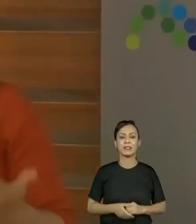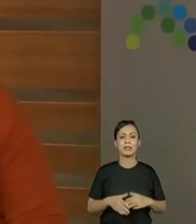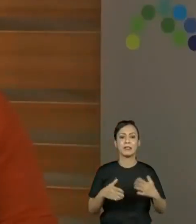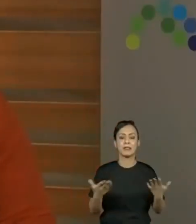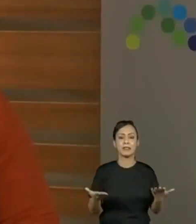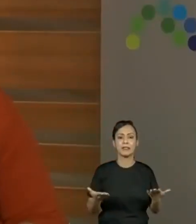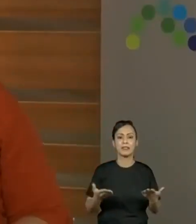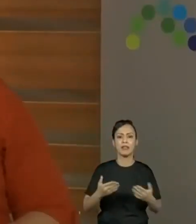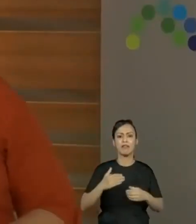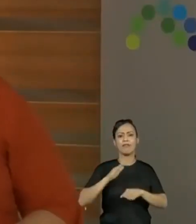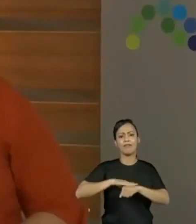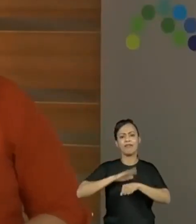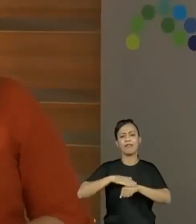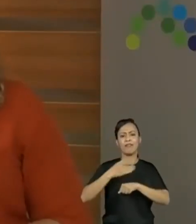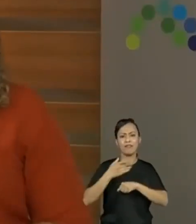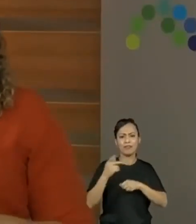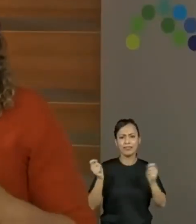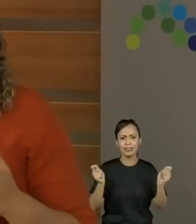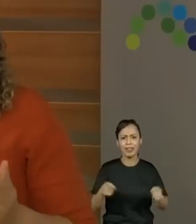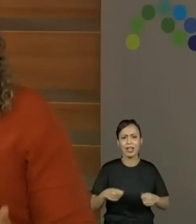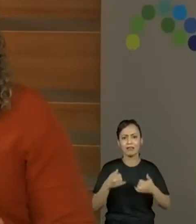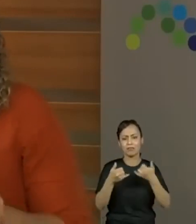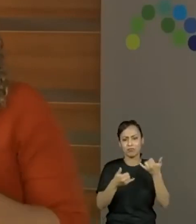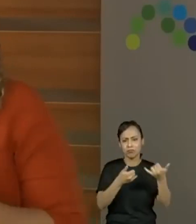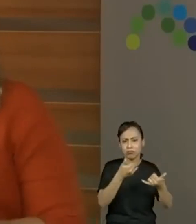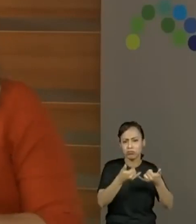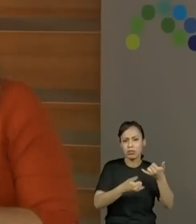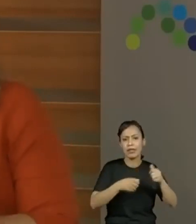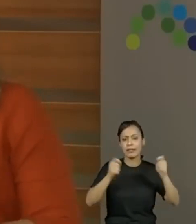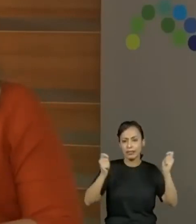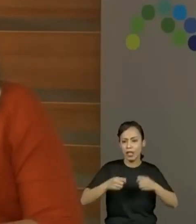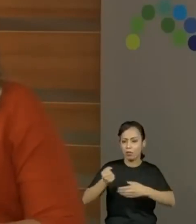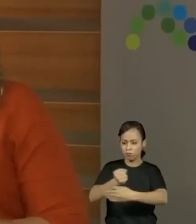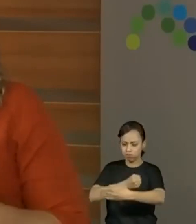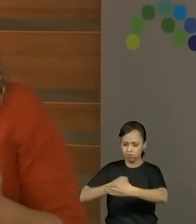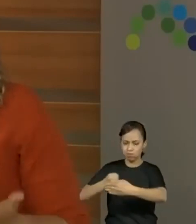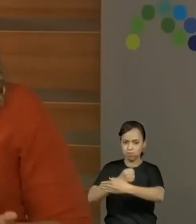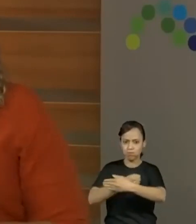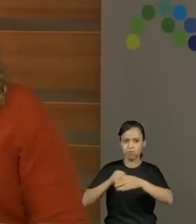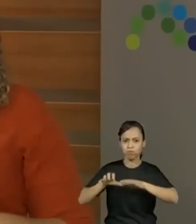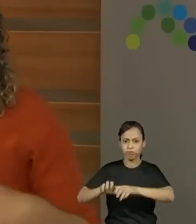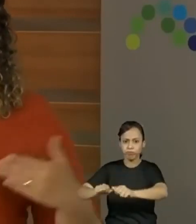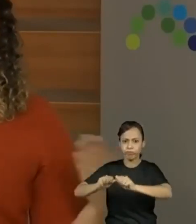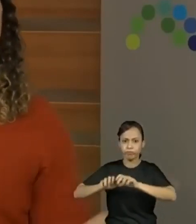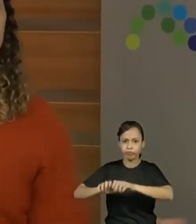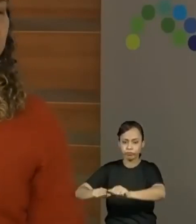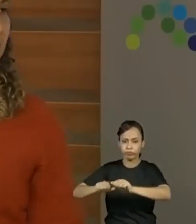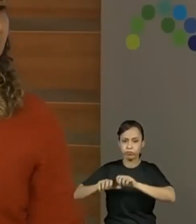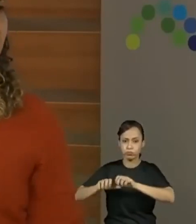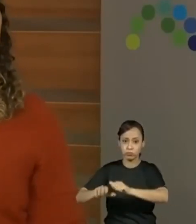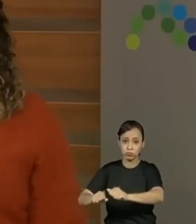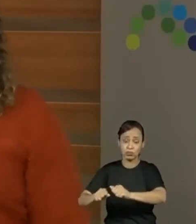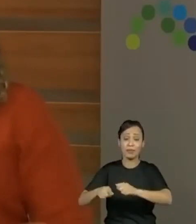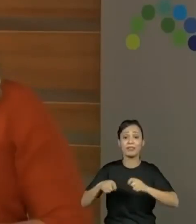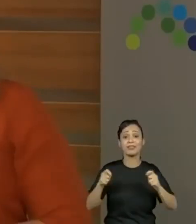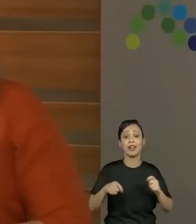Faça, realize, pegue. Ele vai orientando passo a passo o que a gente tem que fazer, tanto na hora da brincadeira como na